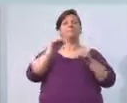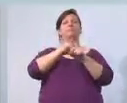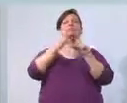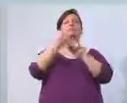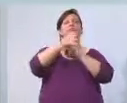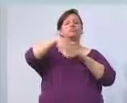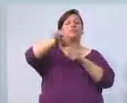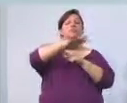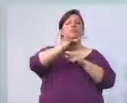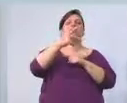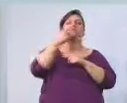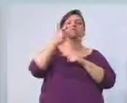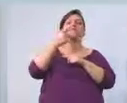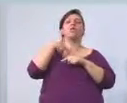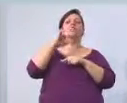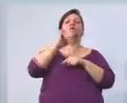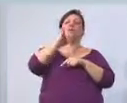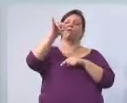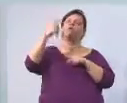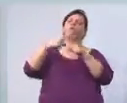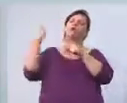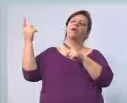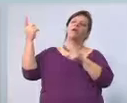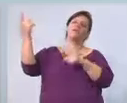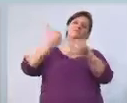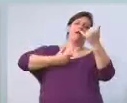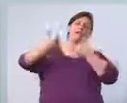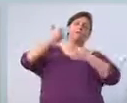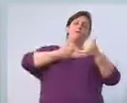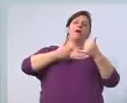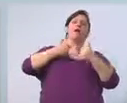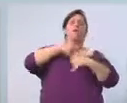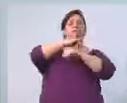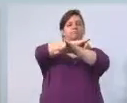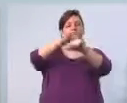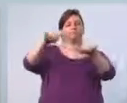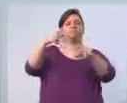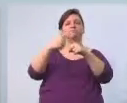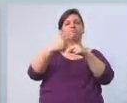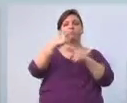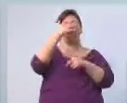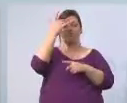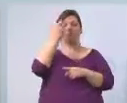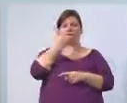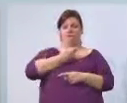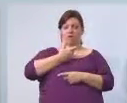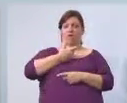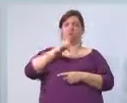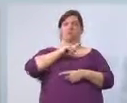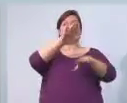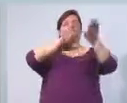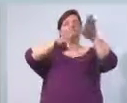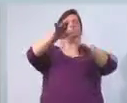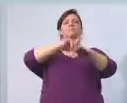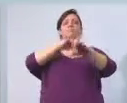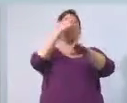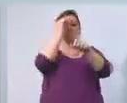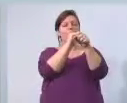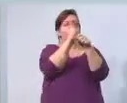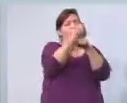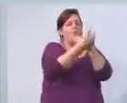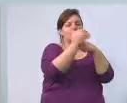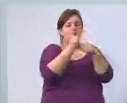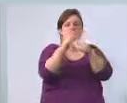estou reproduzindo o que me falam, que existem alguns protegidos, que não, eles não se enquadram em todos os